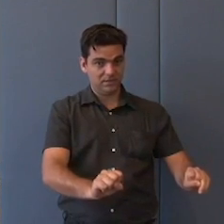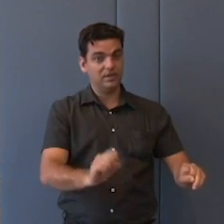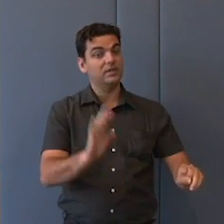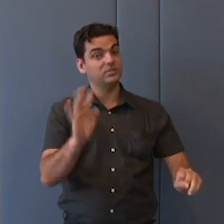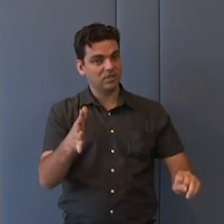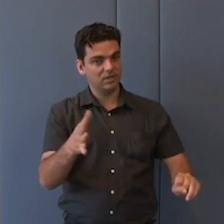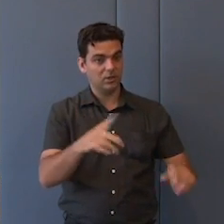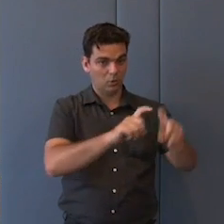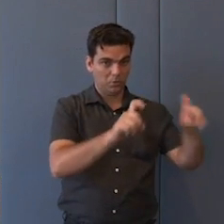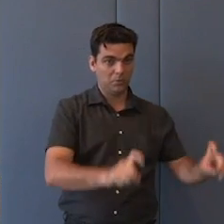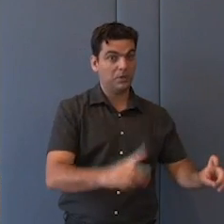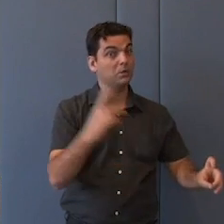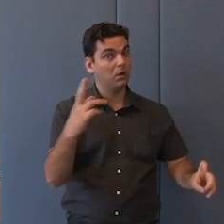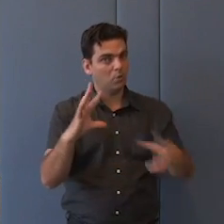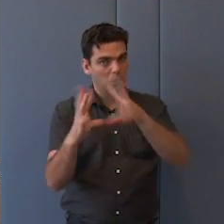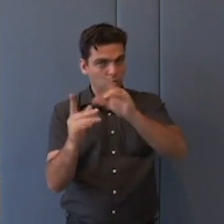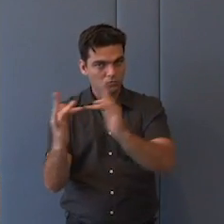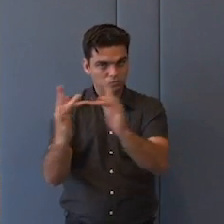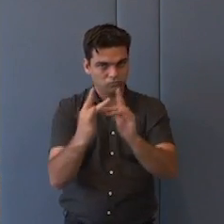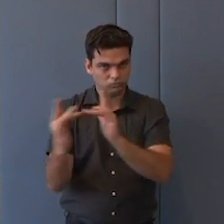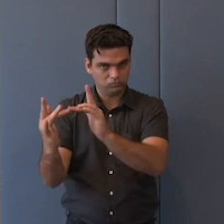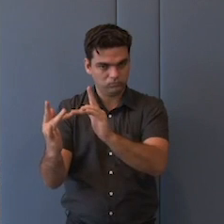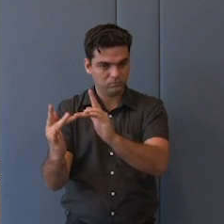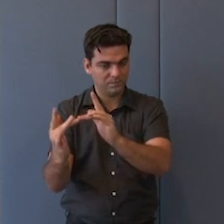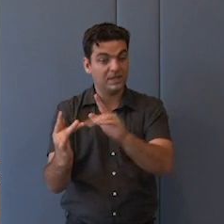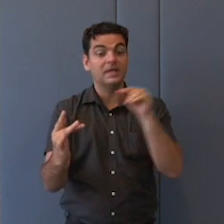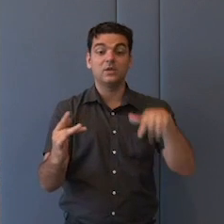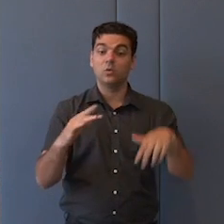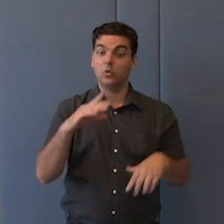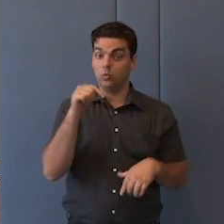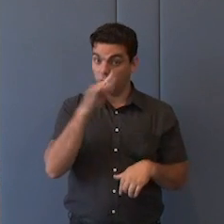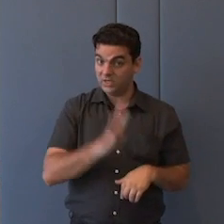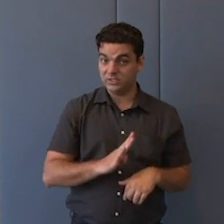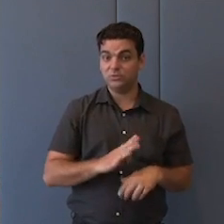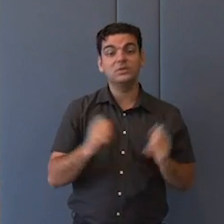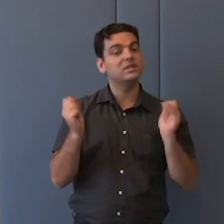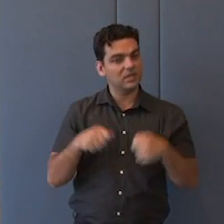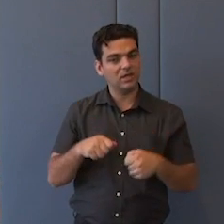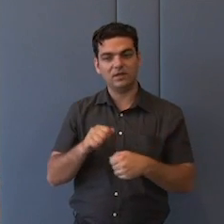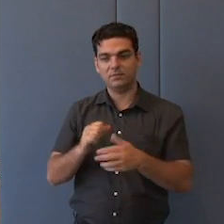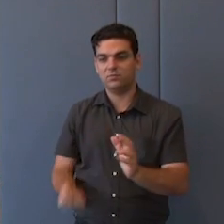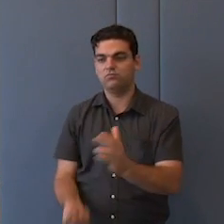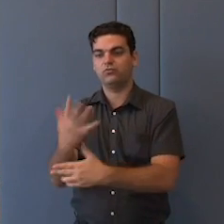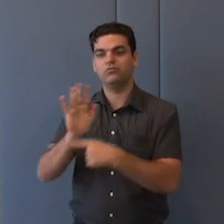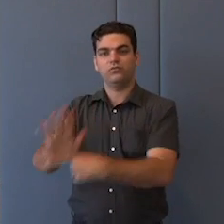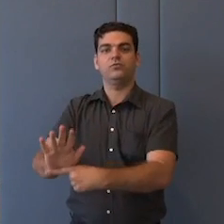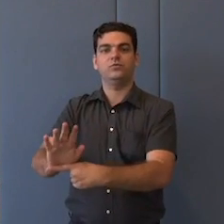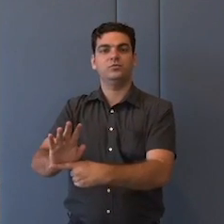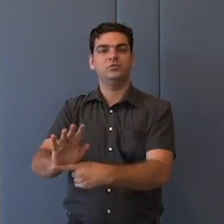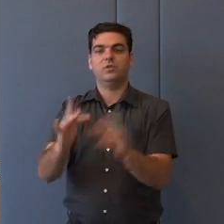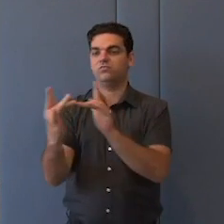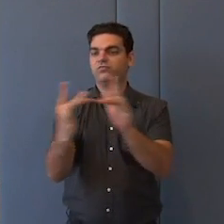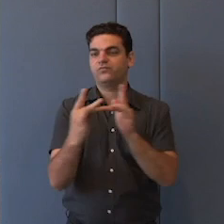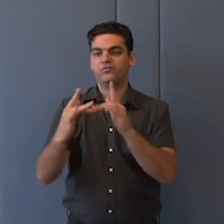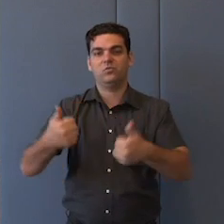nesse sentido, uma máquina que funciona de determinada maneira, mas acho que o Brasil tem condições de ser um oráculo, entre outros, desse sistema. Acho que